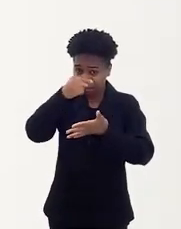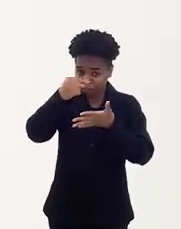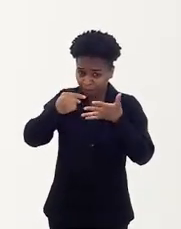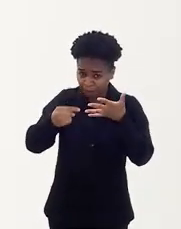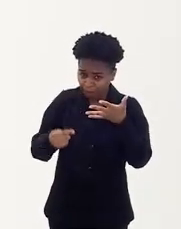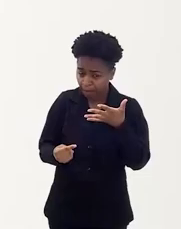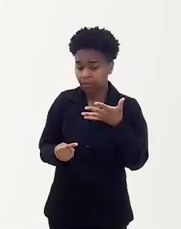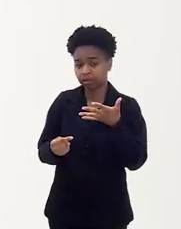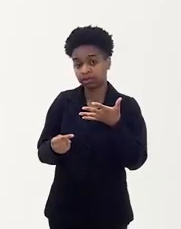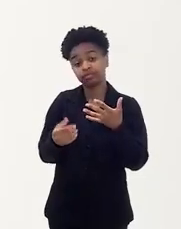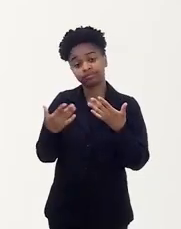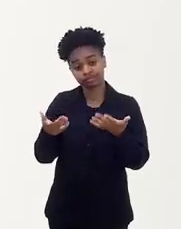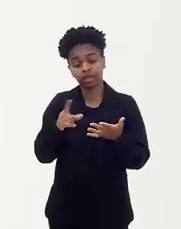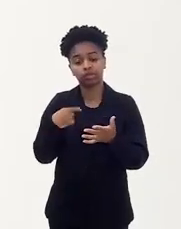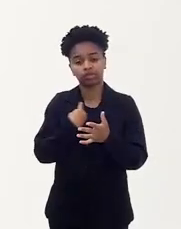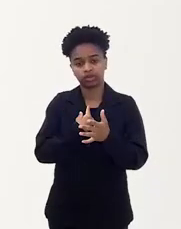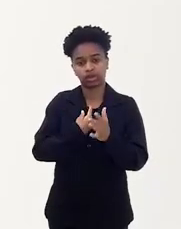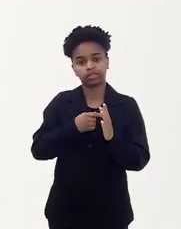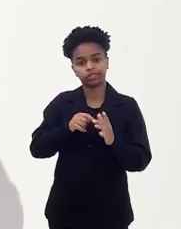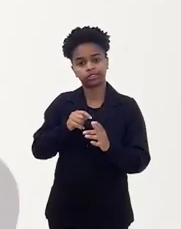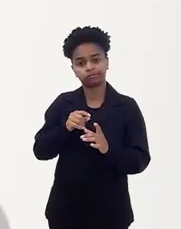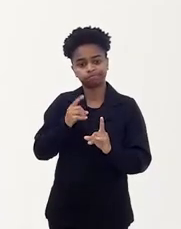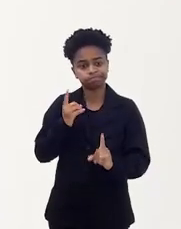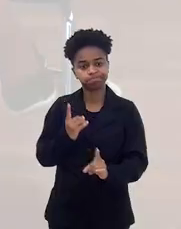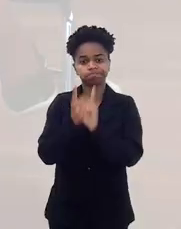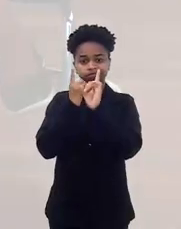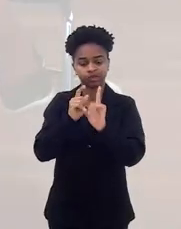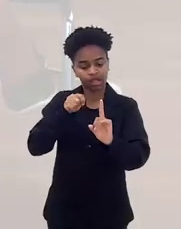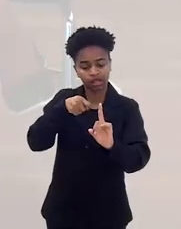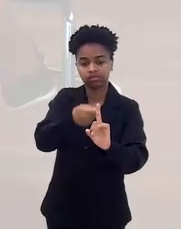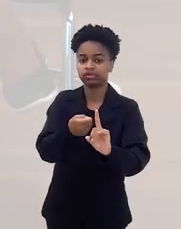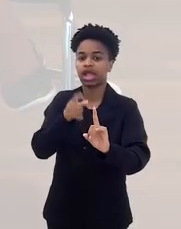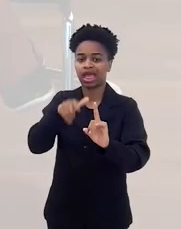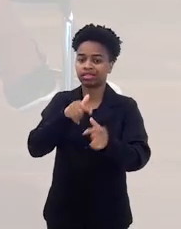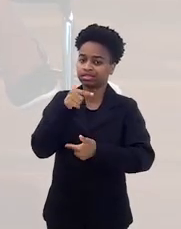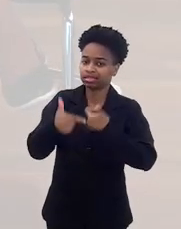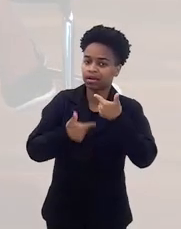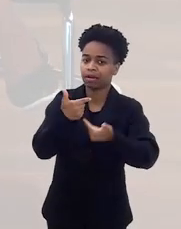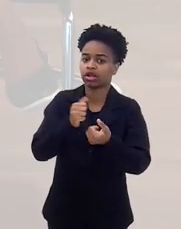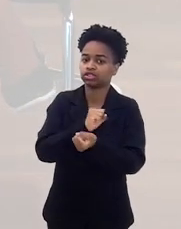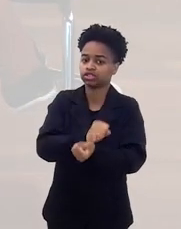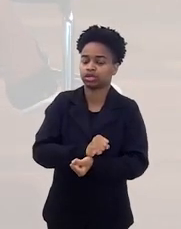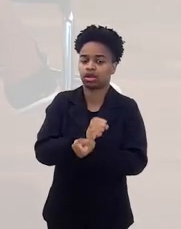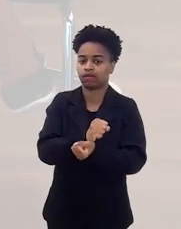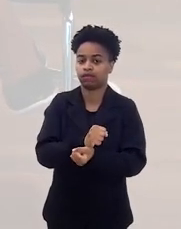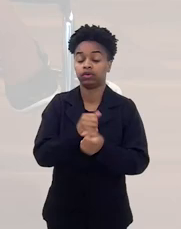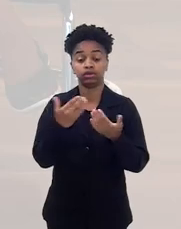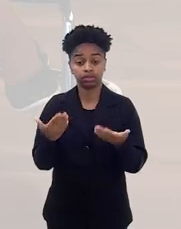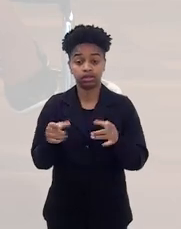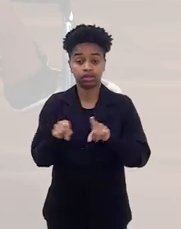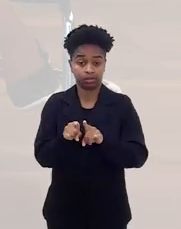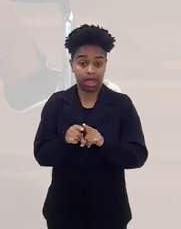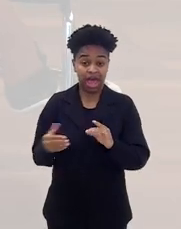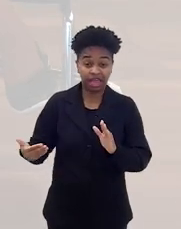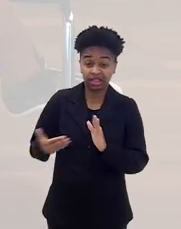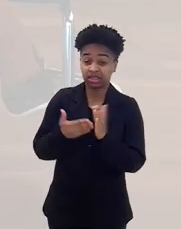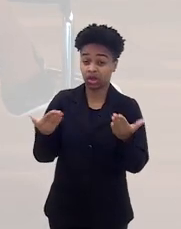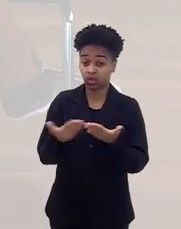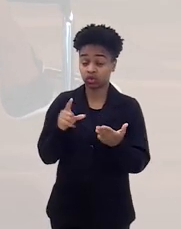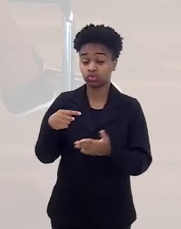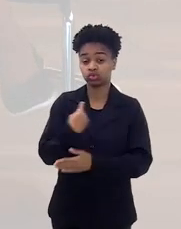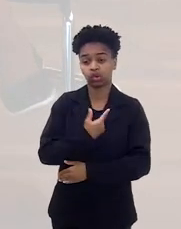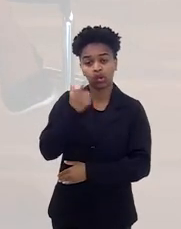na esteira da dispersão da força de trabalho, a gente consegue identificar como trabalho escravo. E ainda hoje, a gente